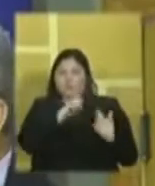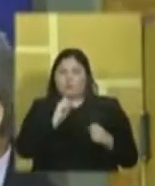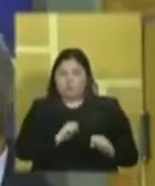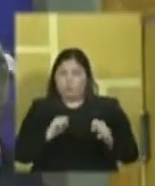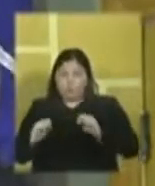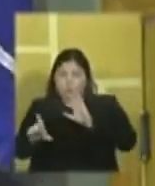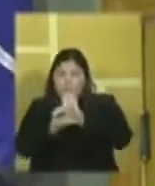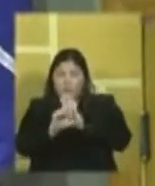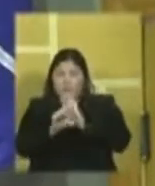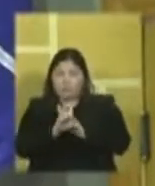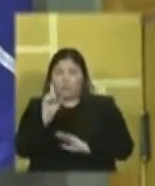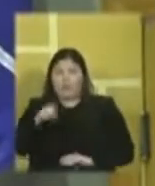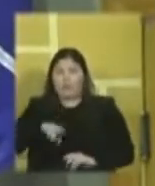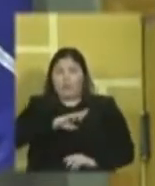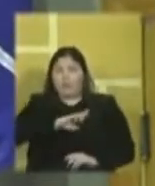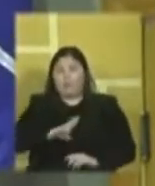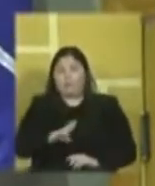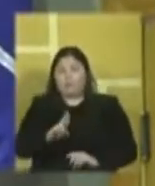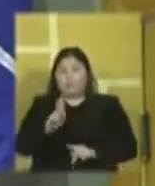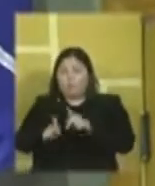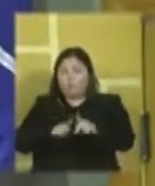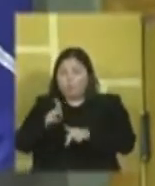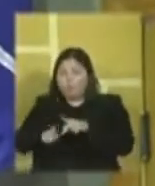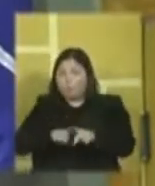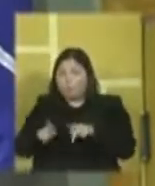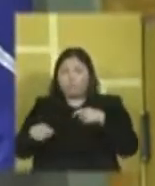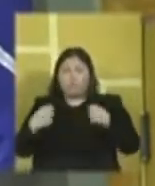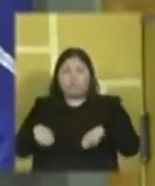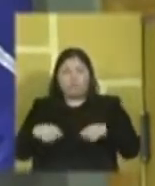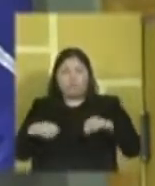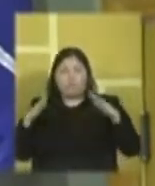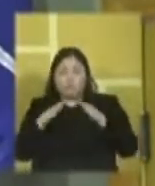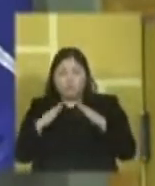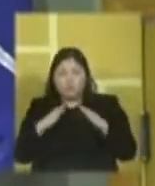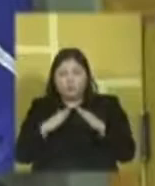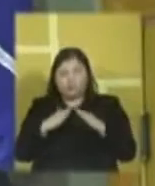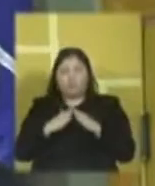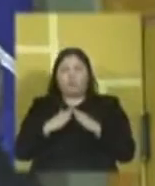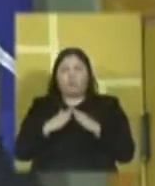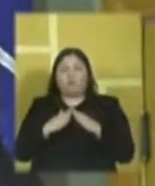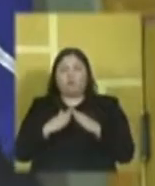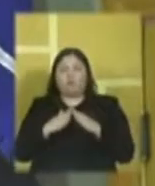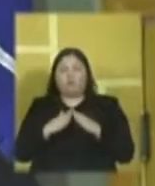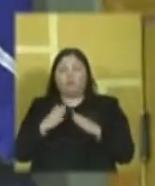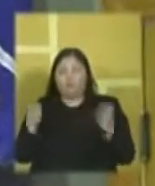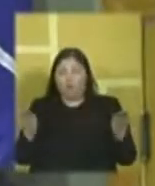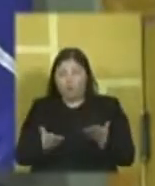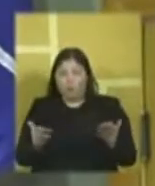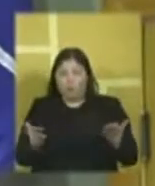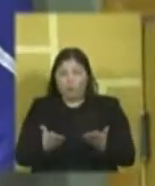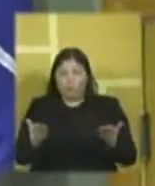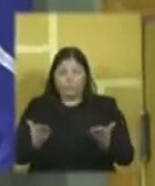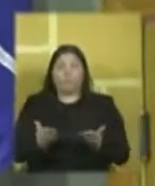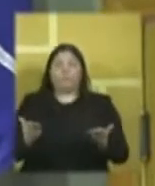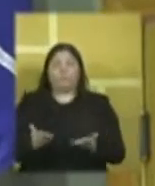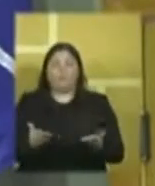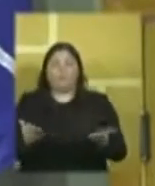é o poder que representa esse povo que necessita de moradia e dignidade. E nesse momento,